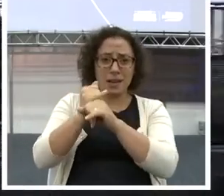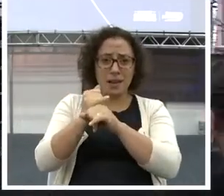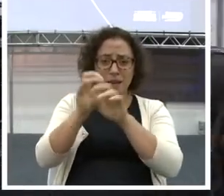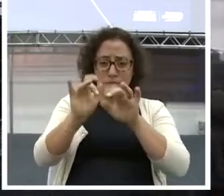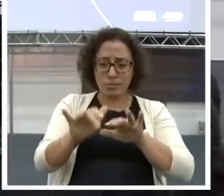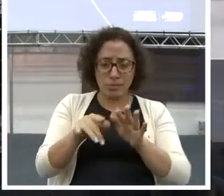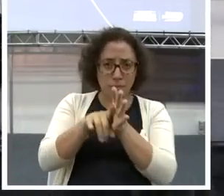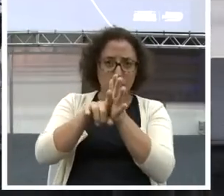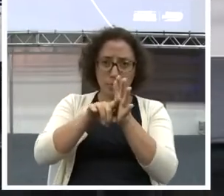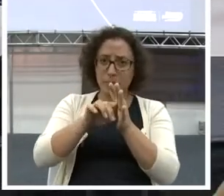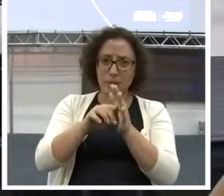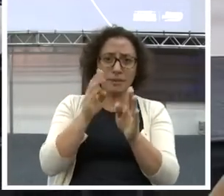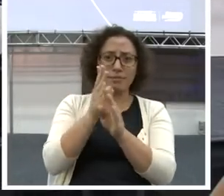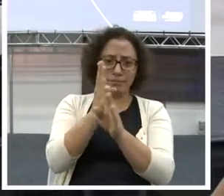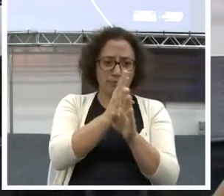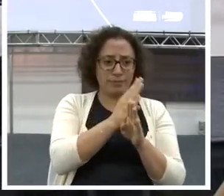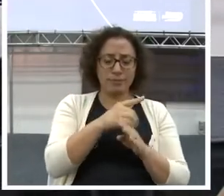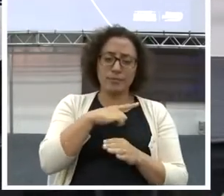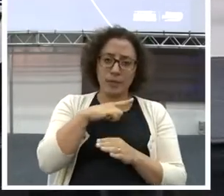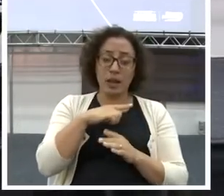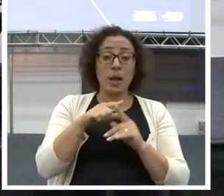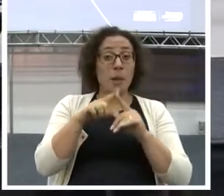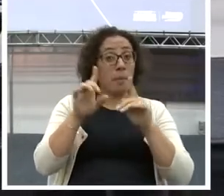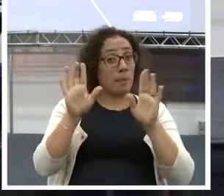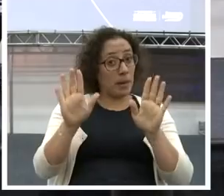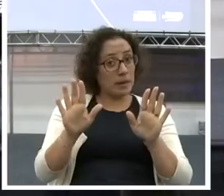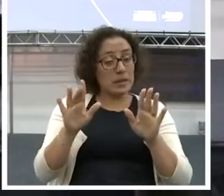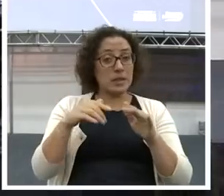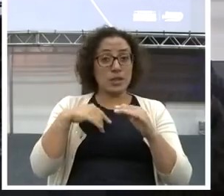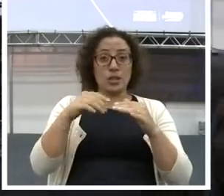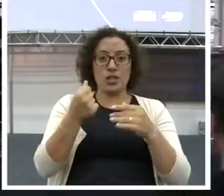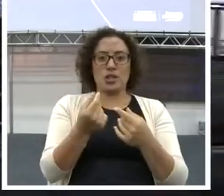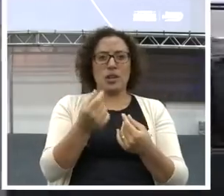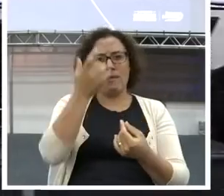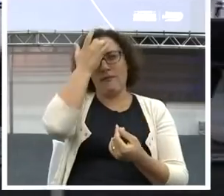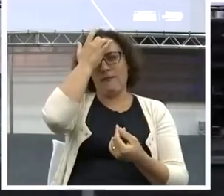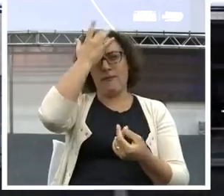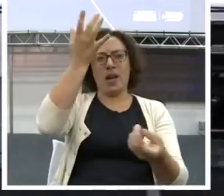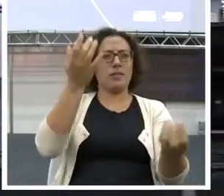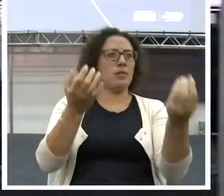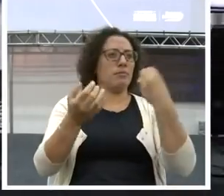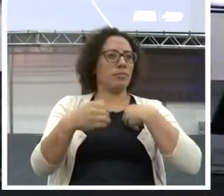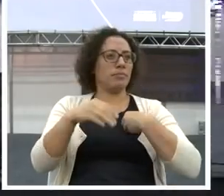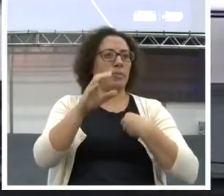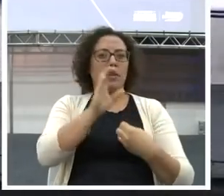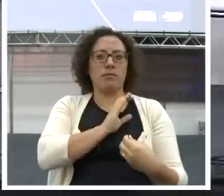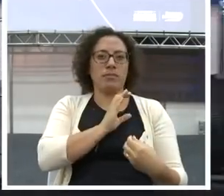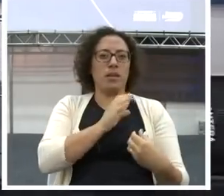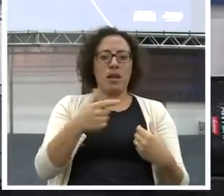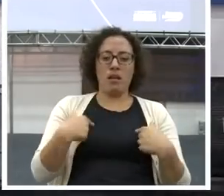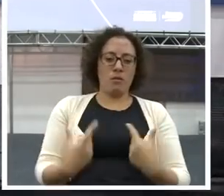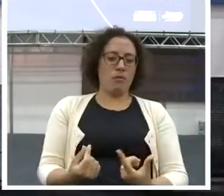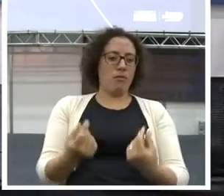coisa é certa. Não existe dinheiro fácil. E você nunca vai ficar rico sem trabalhar.